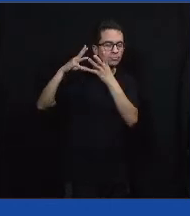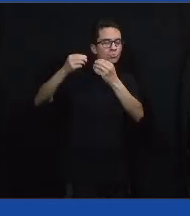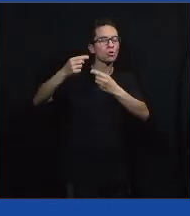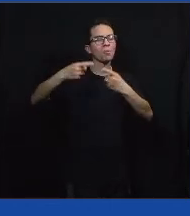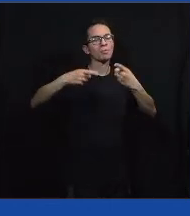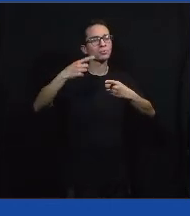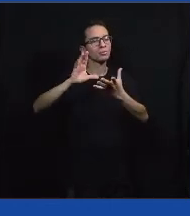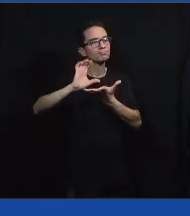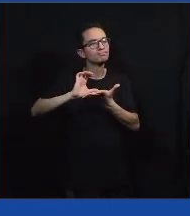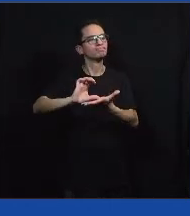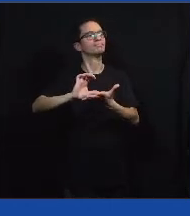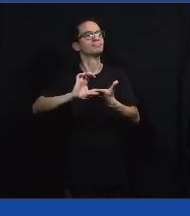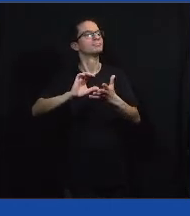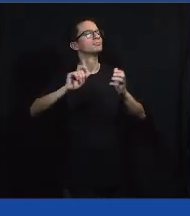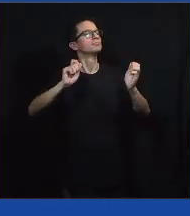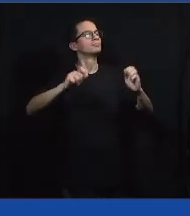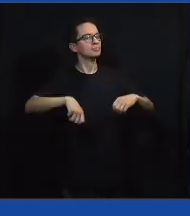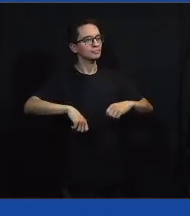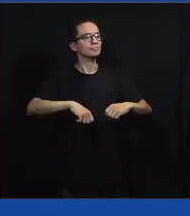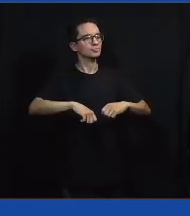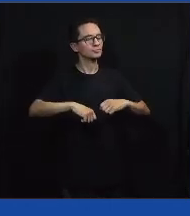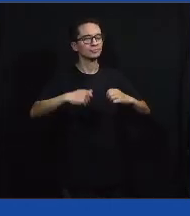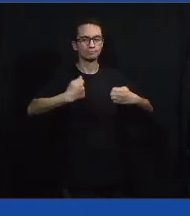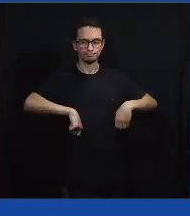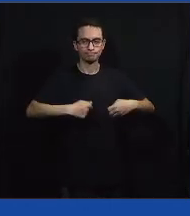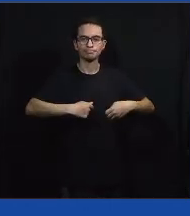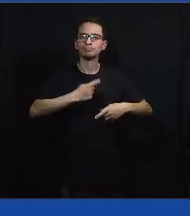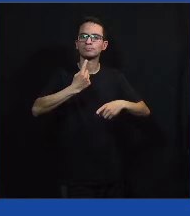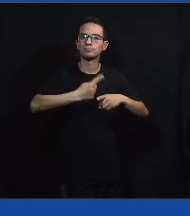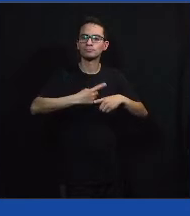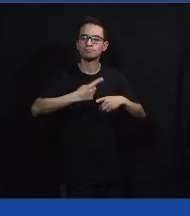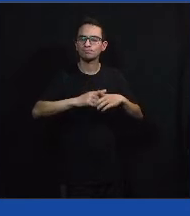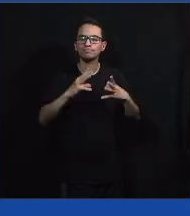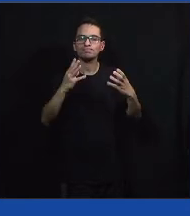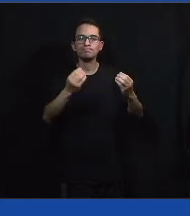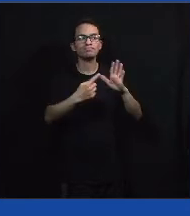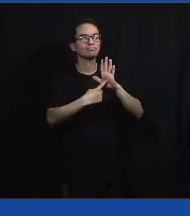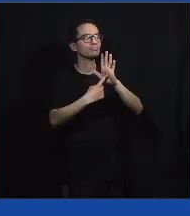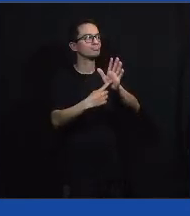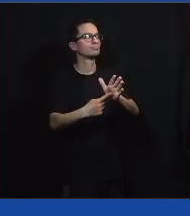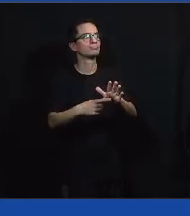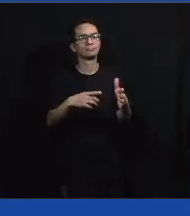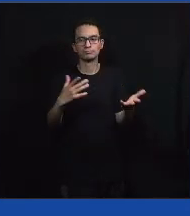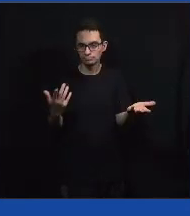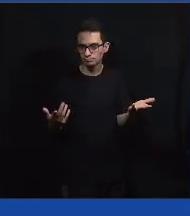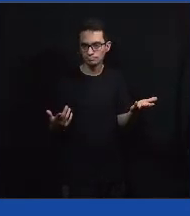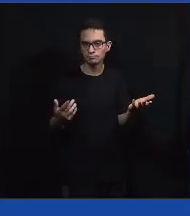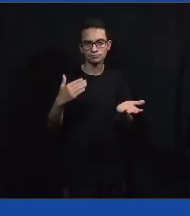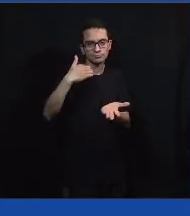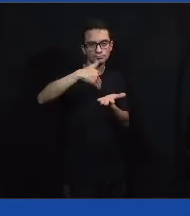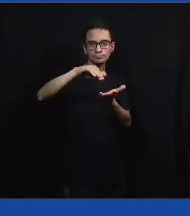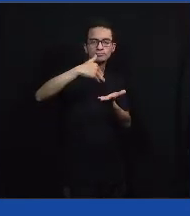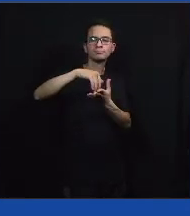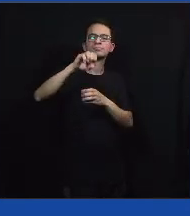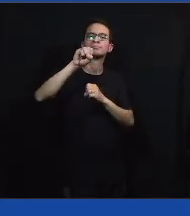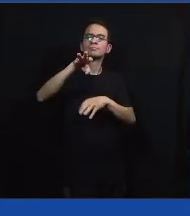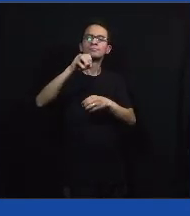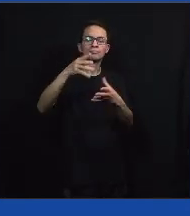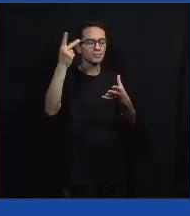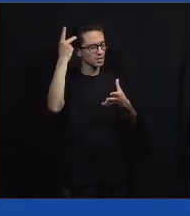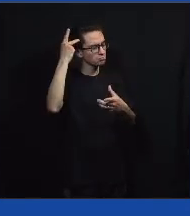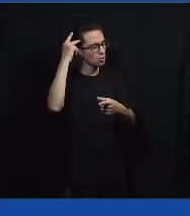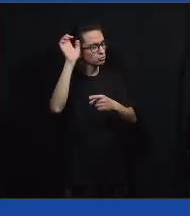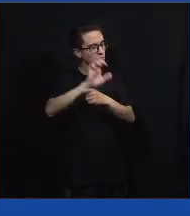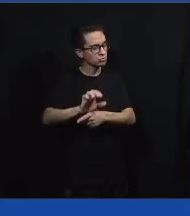investimento nesse sentido, né? Porque, embora tu trouxeste aí o caso da Secretaria de Educação da cidade de São Paulo, a gente não